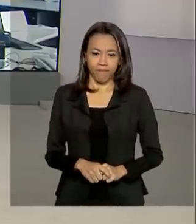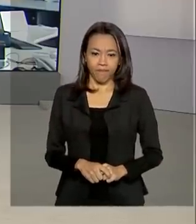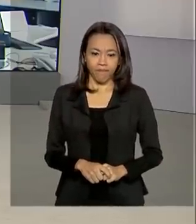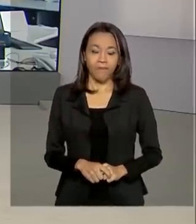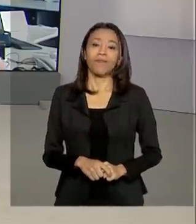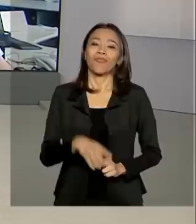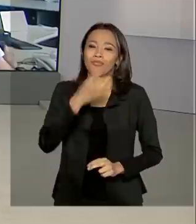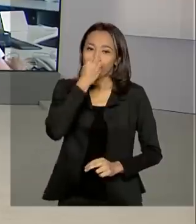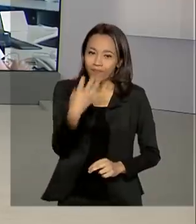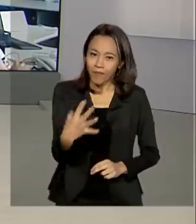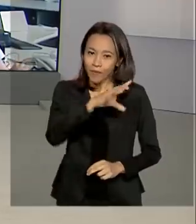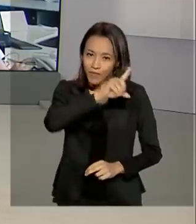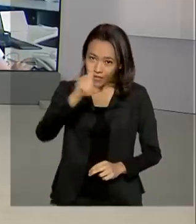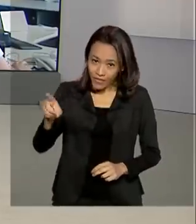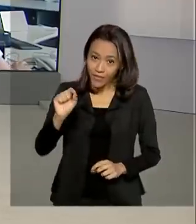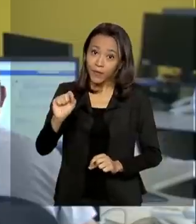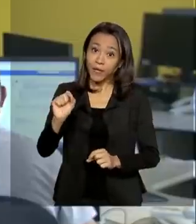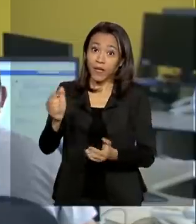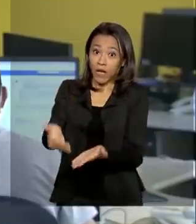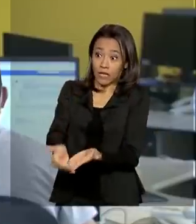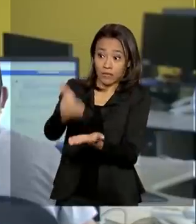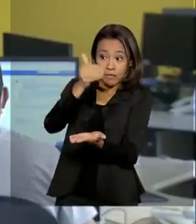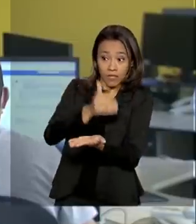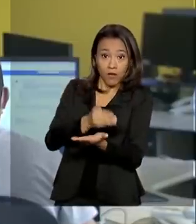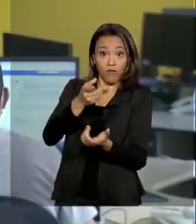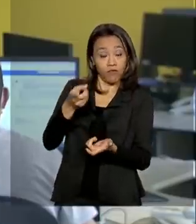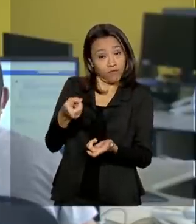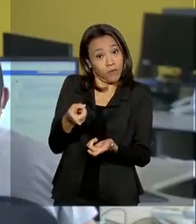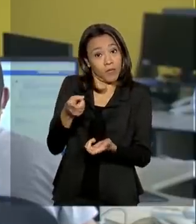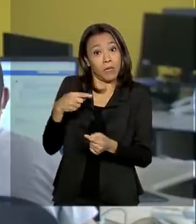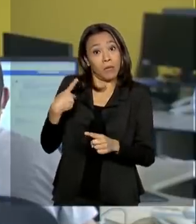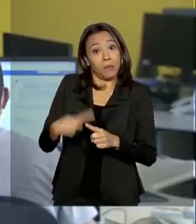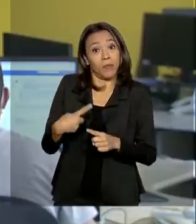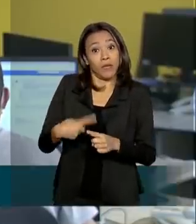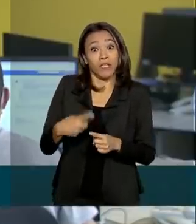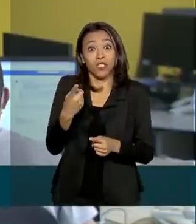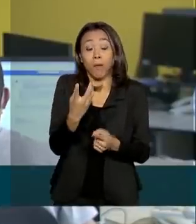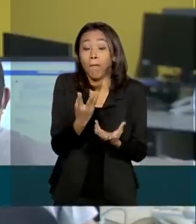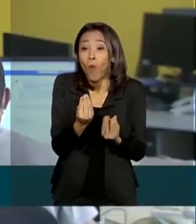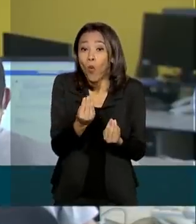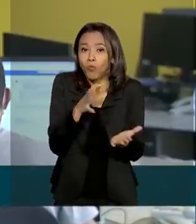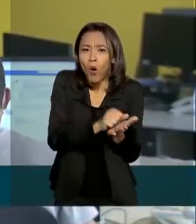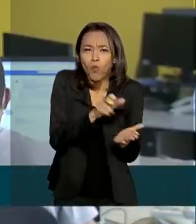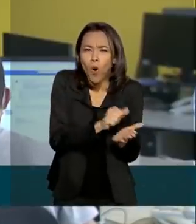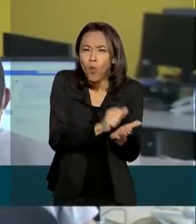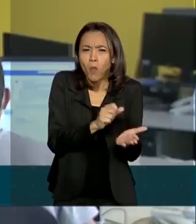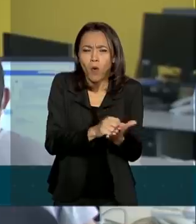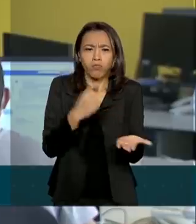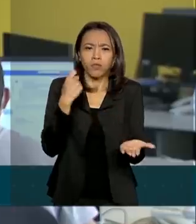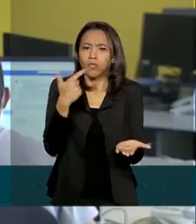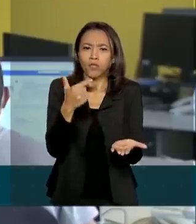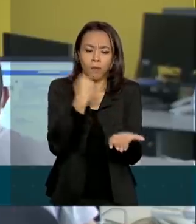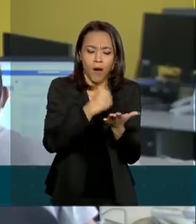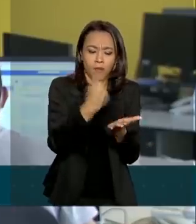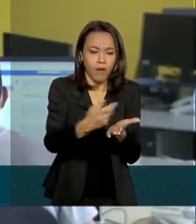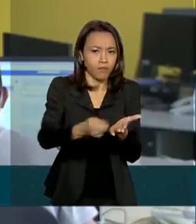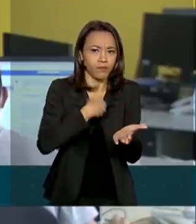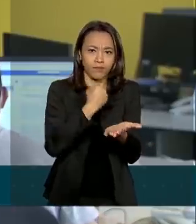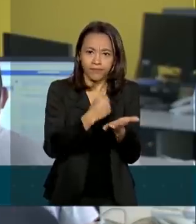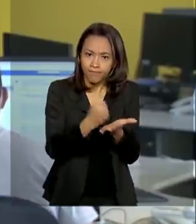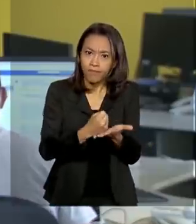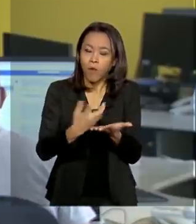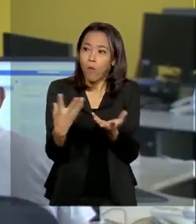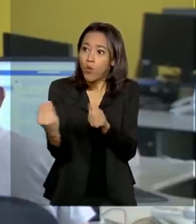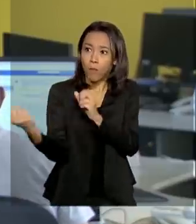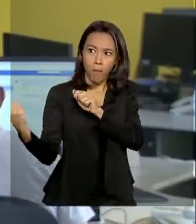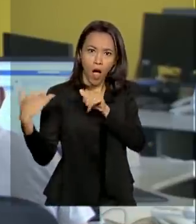Bom dia, Renata. A antecipação foi suspensa em razão do alto número de informais cadastrados para receber o auxílio de 600 reais. Em